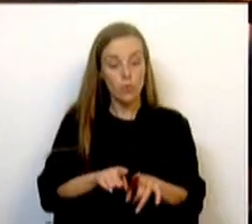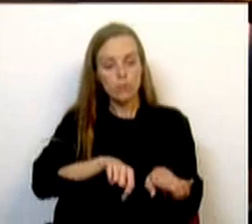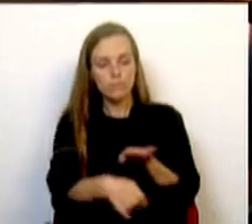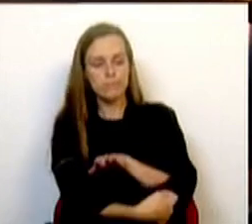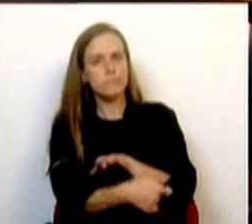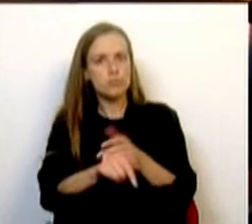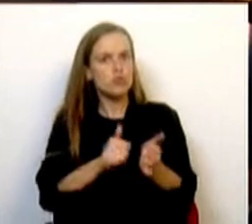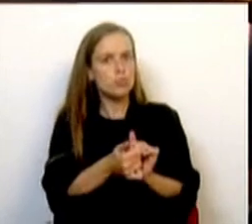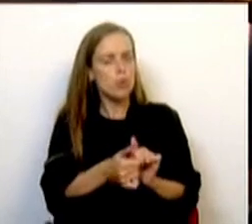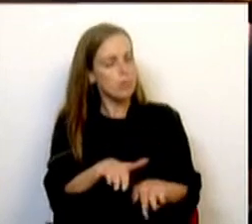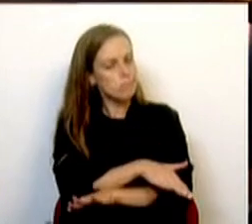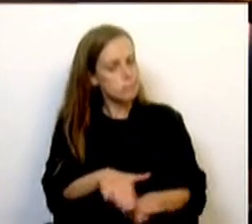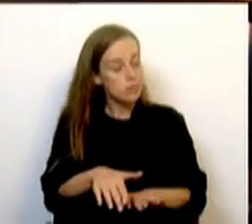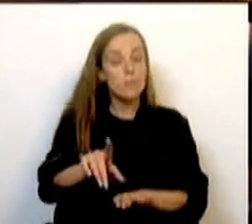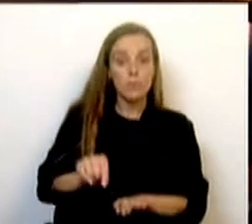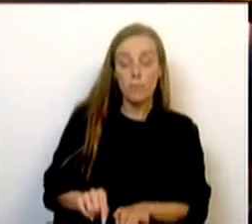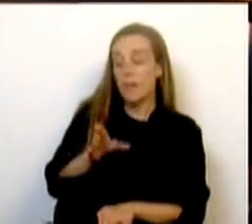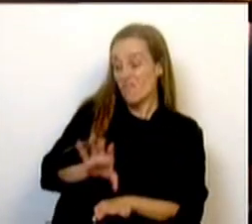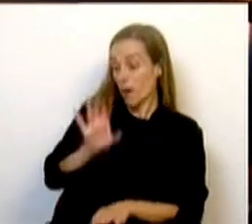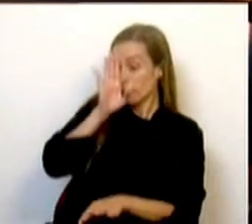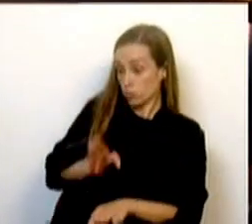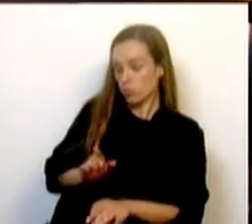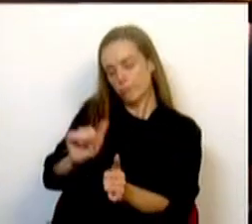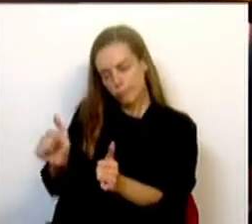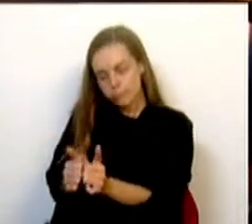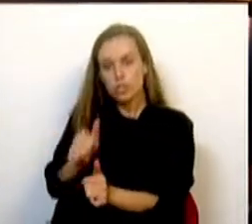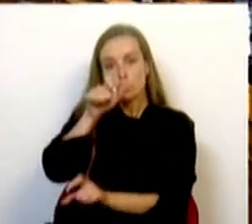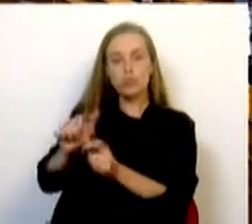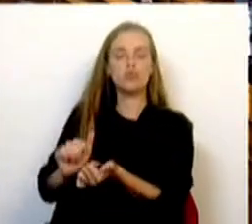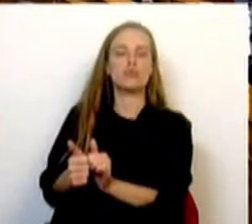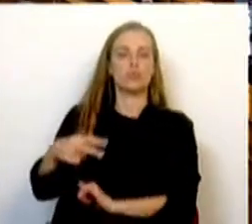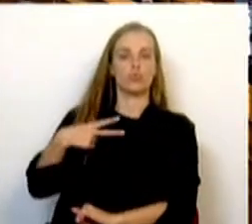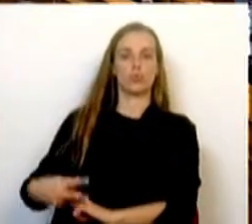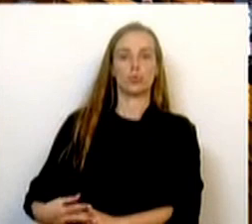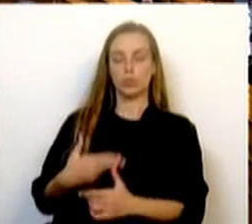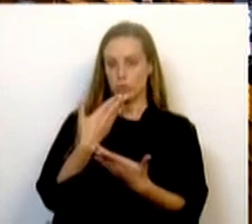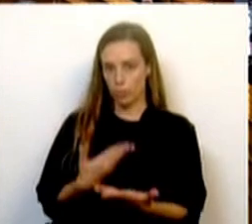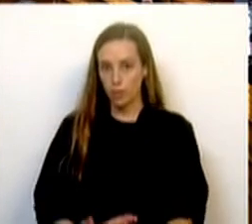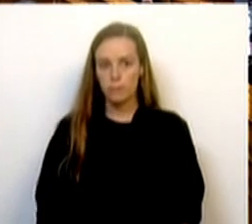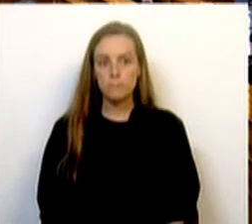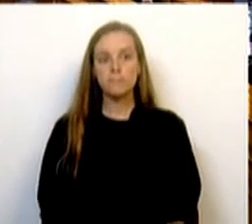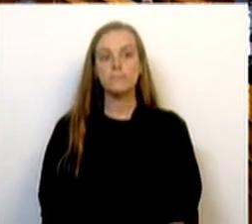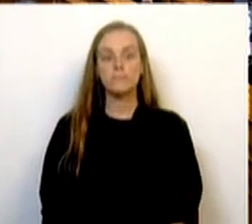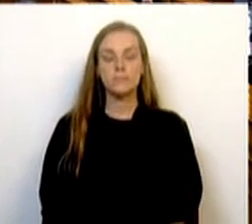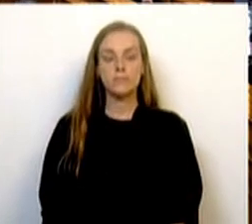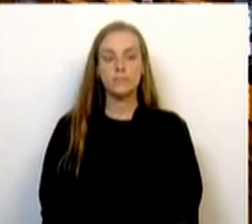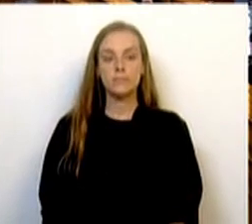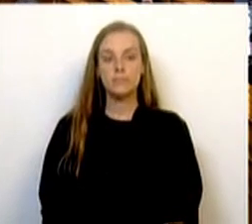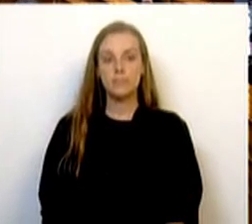corrupção desportiva. Por outro, de forma justa, ao lado dos atletas portugueses. Muito obrigado. Obrigado. Obrigado.